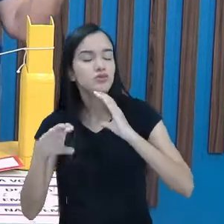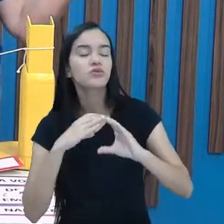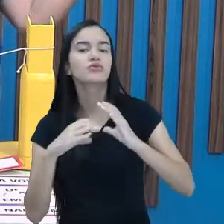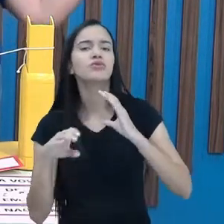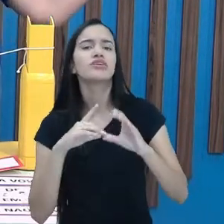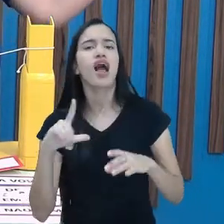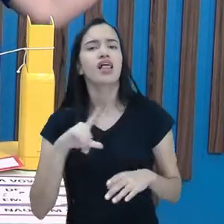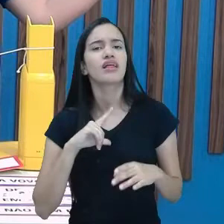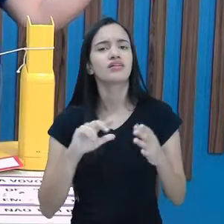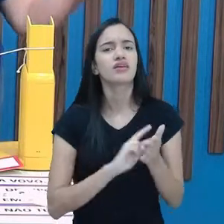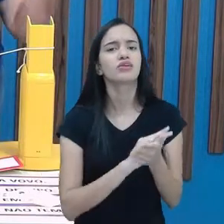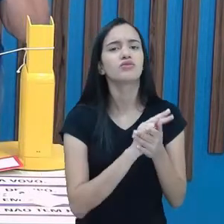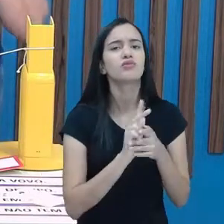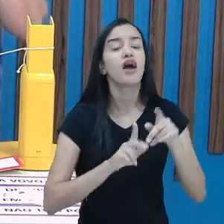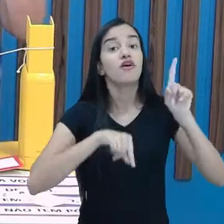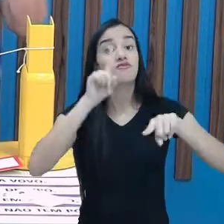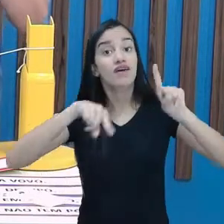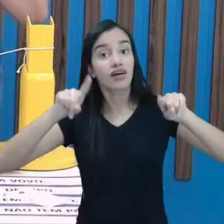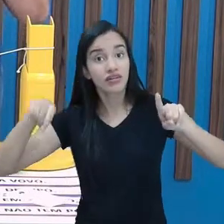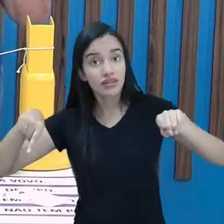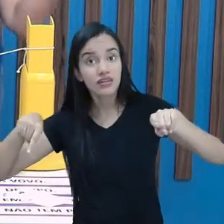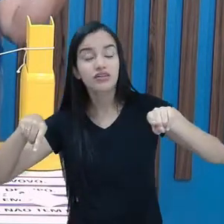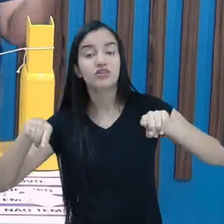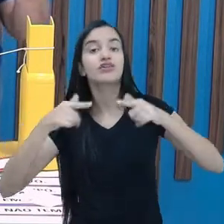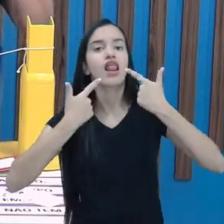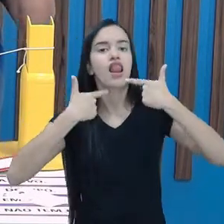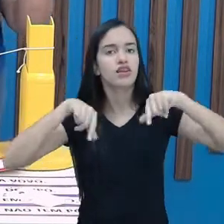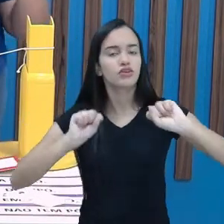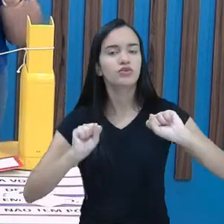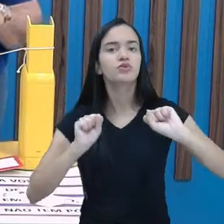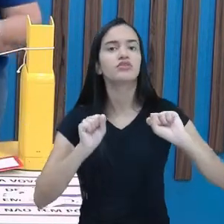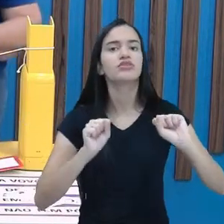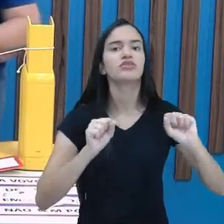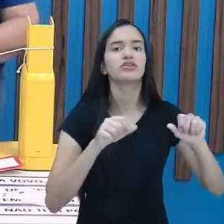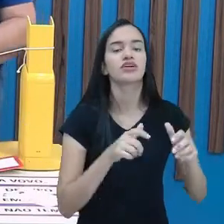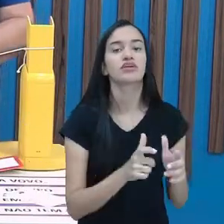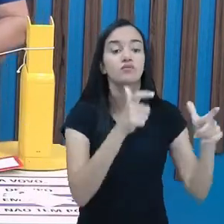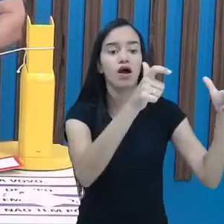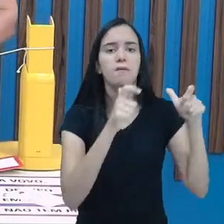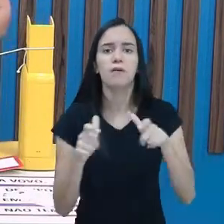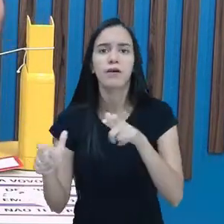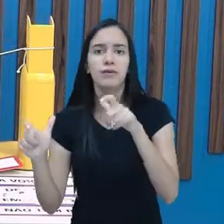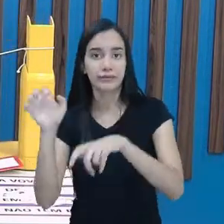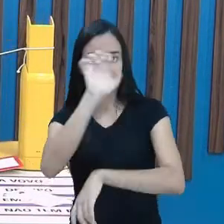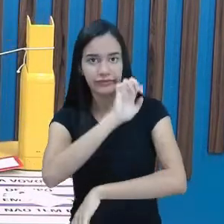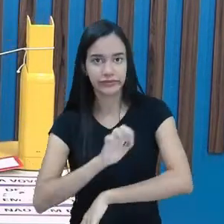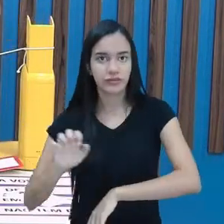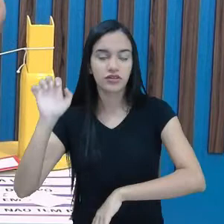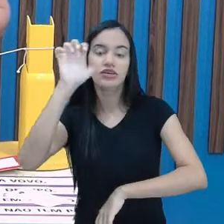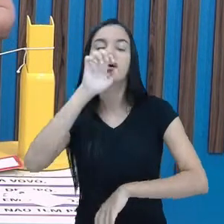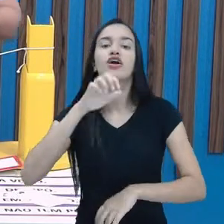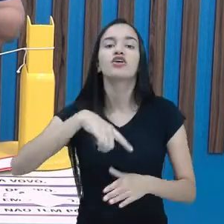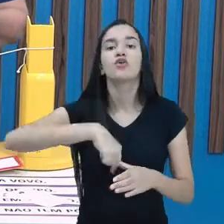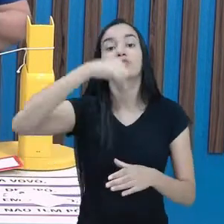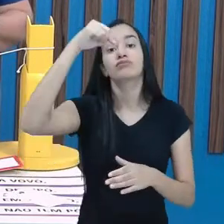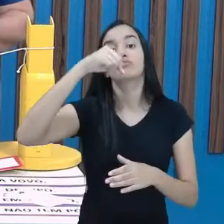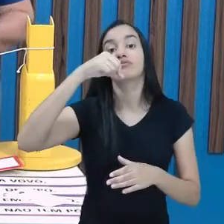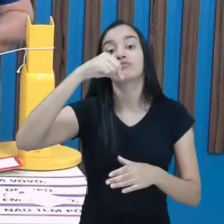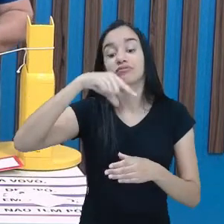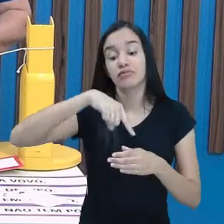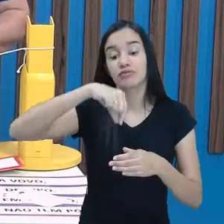tem essa variação linguística de lugar para lugar, de região para região. E eu vou puxar a última aqui.